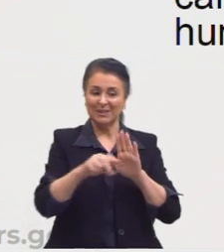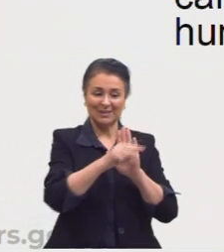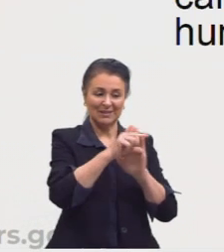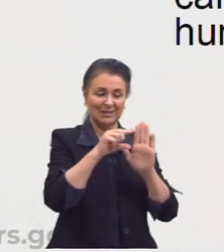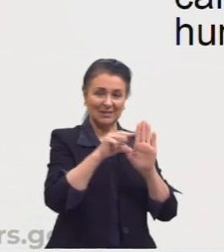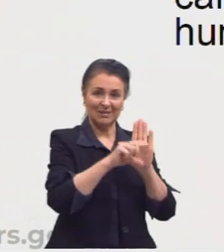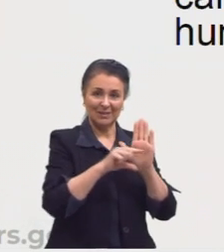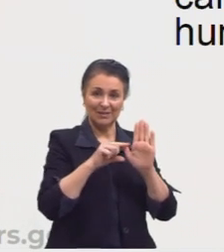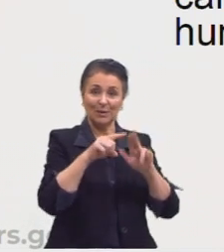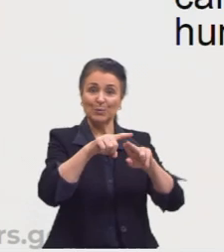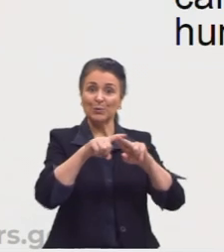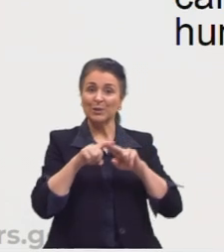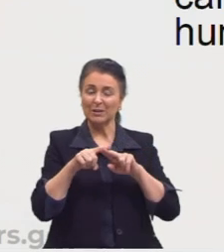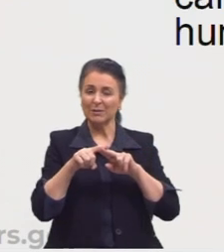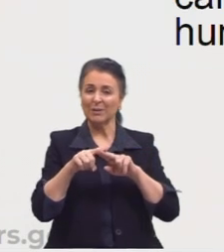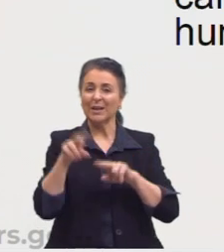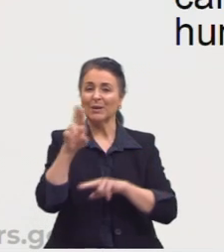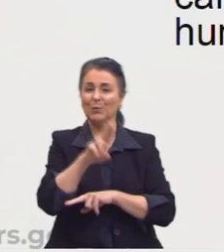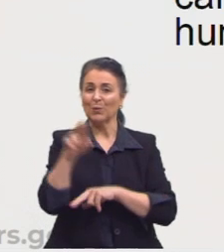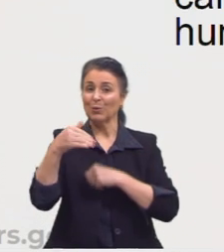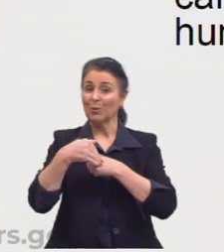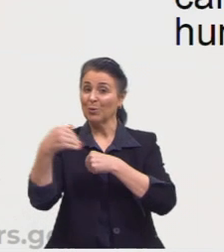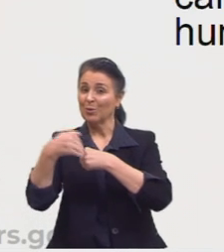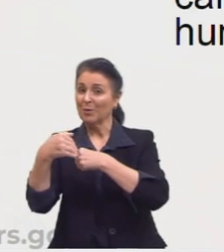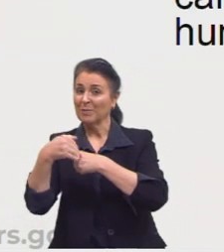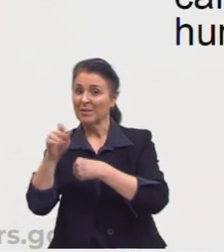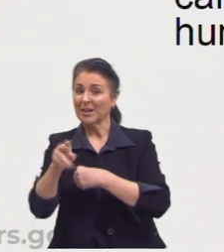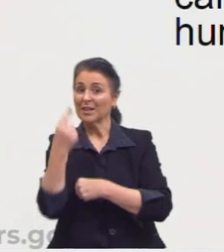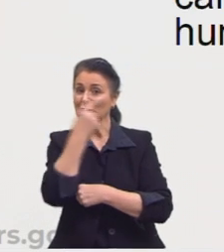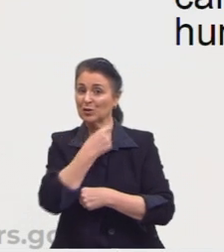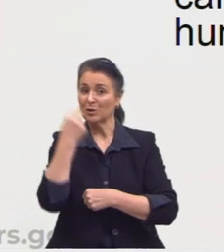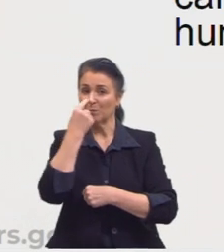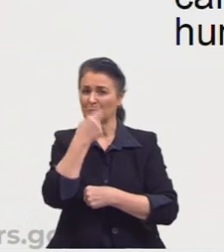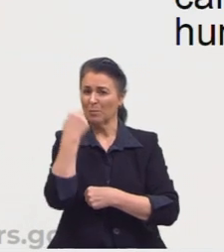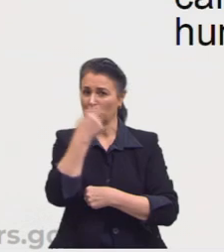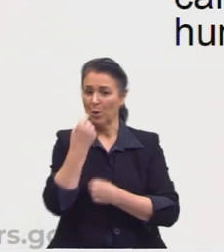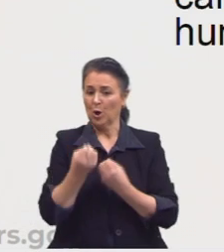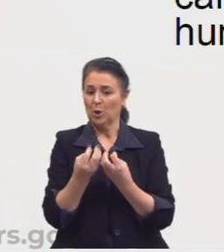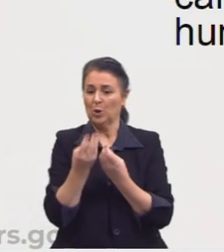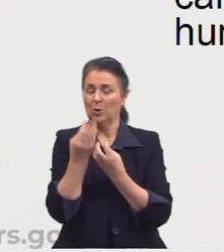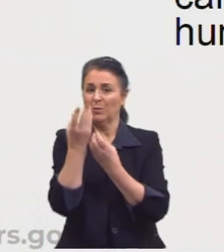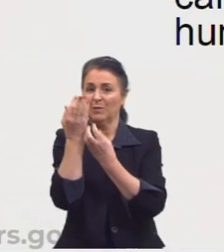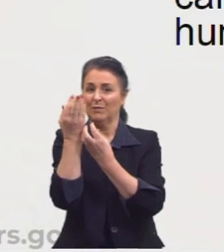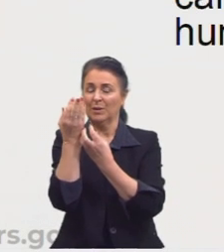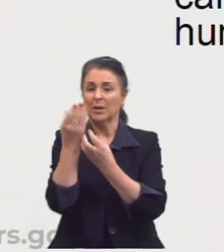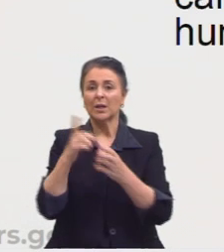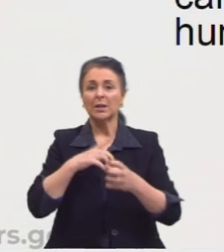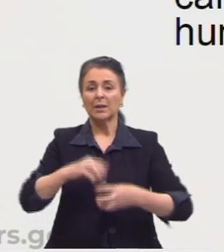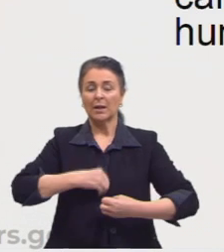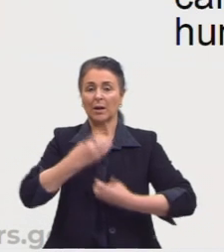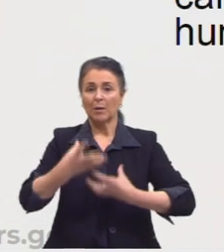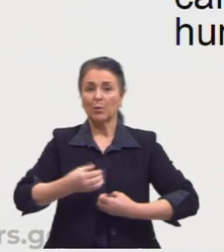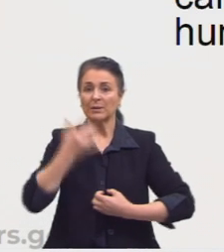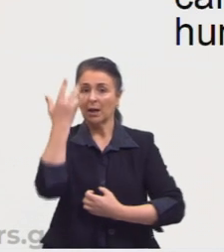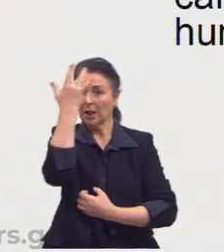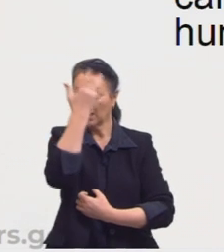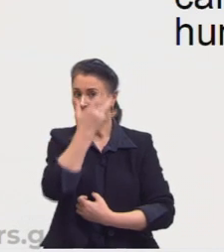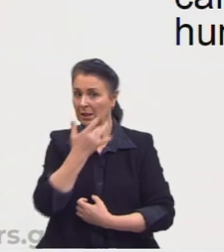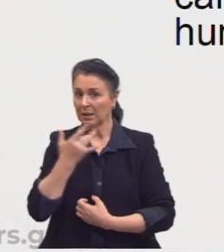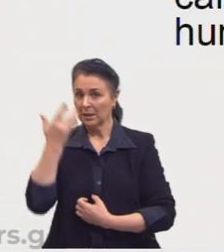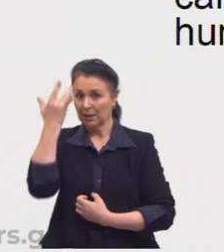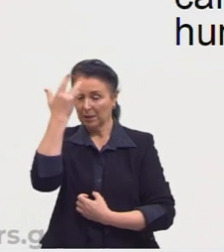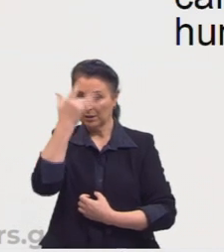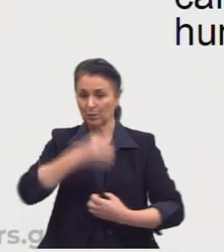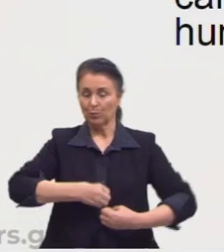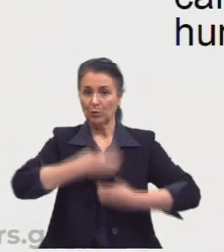que rendeu para ele o apelido de boca do inferno. E também temos a poesia lírico amorosa, que